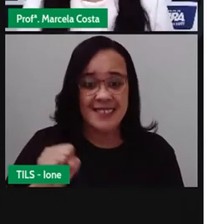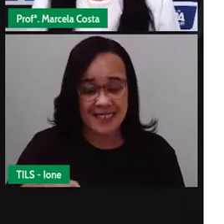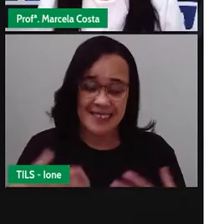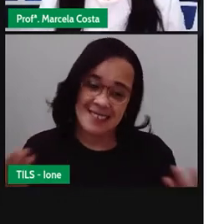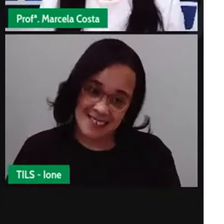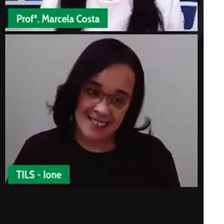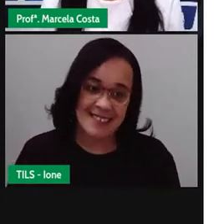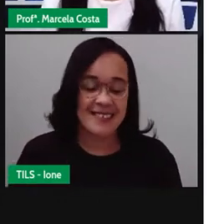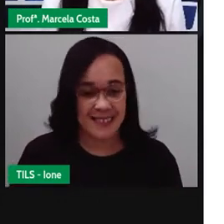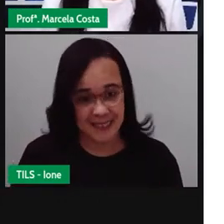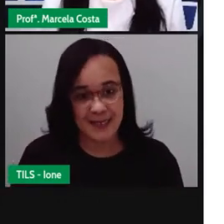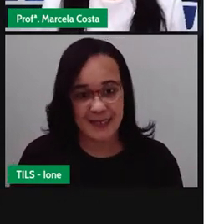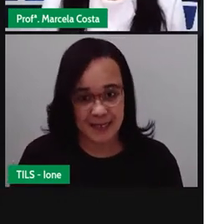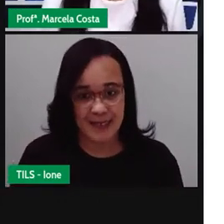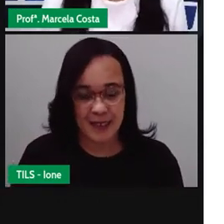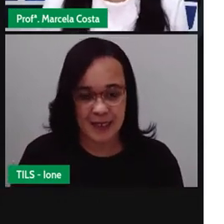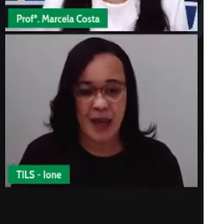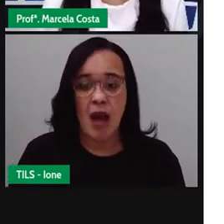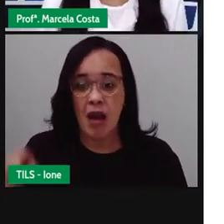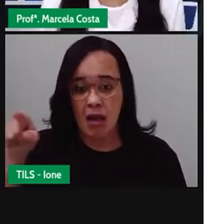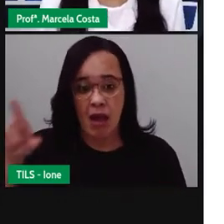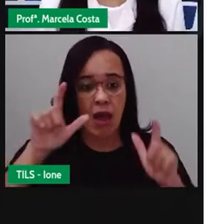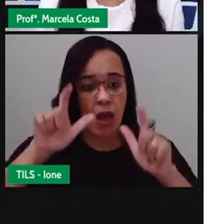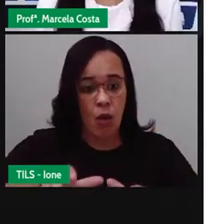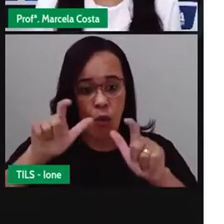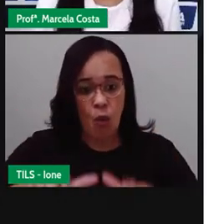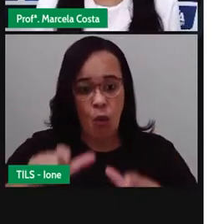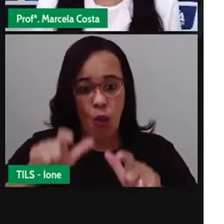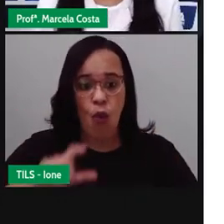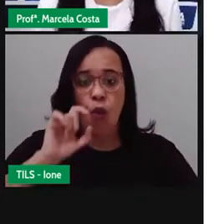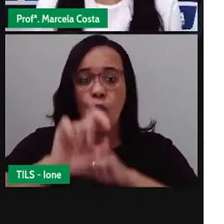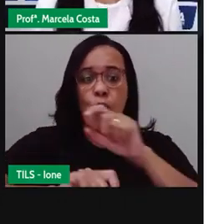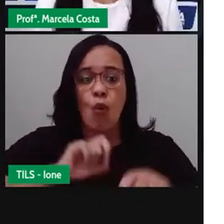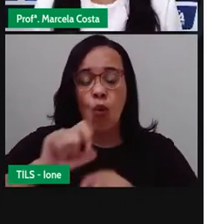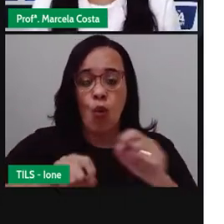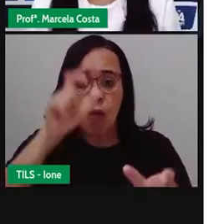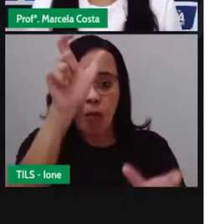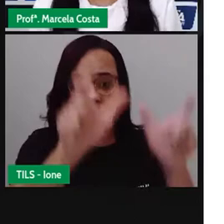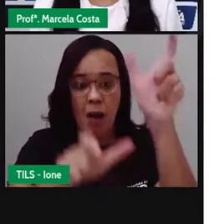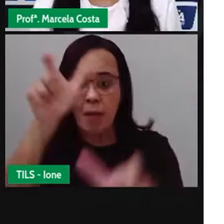entreposto que movimenta muitas pessoas.